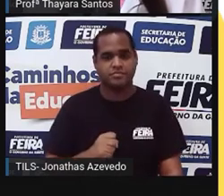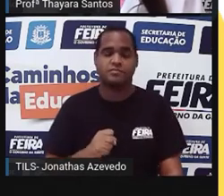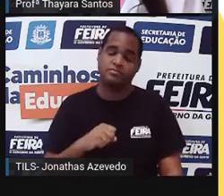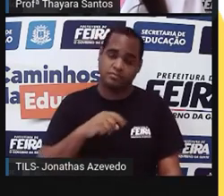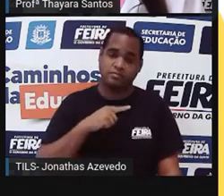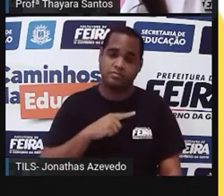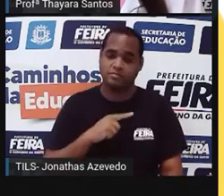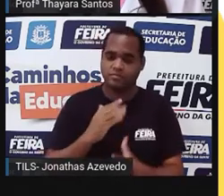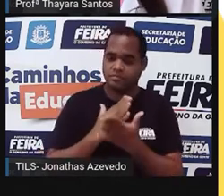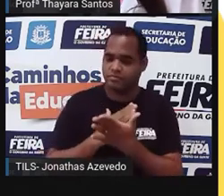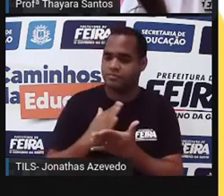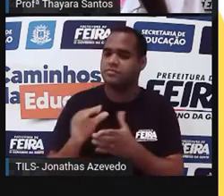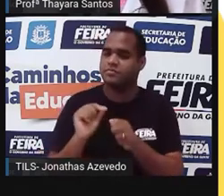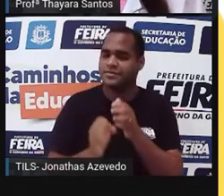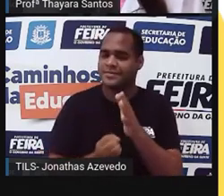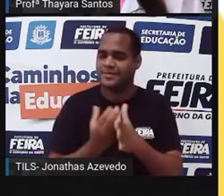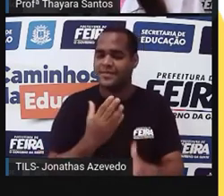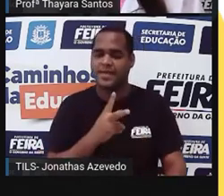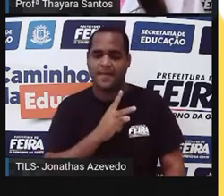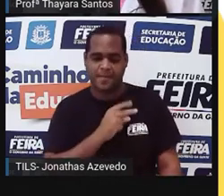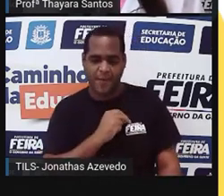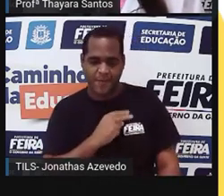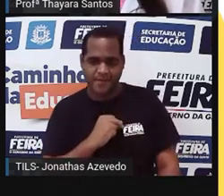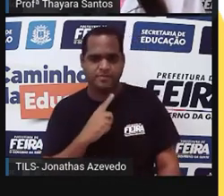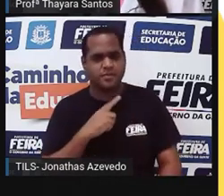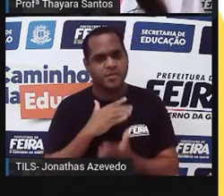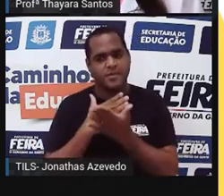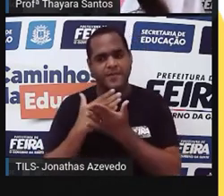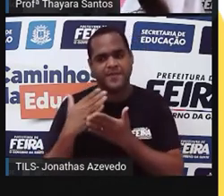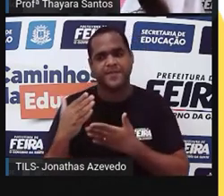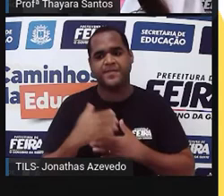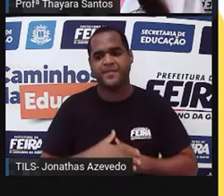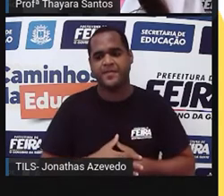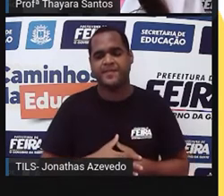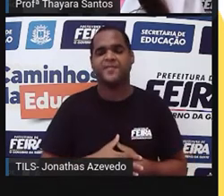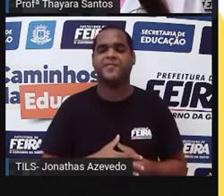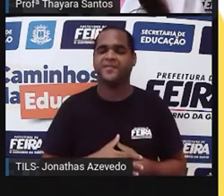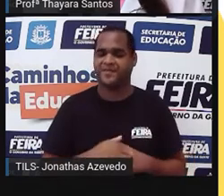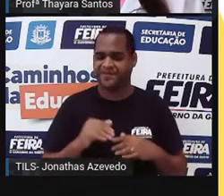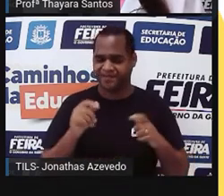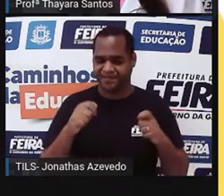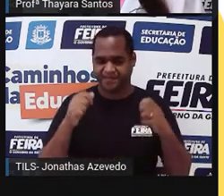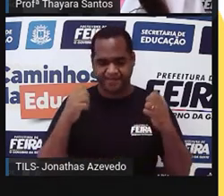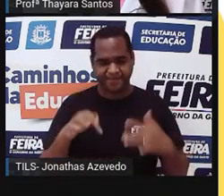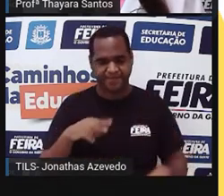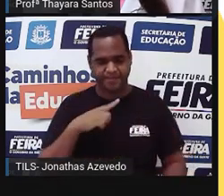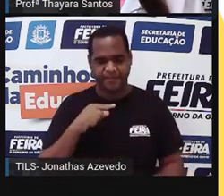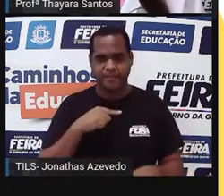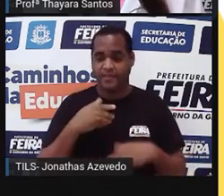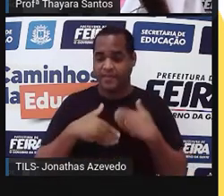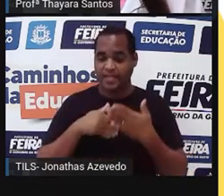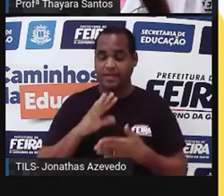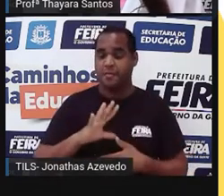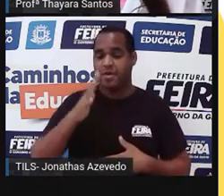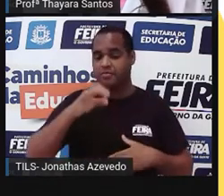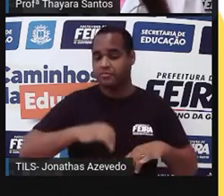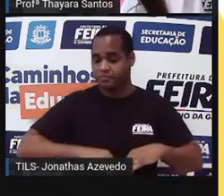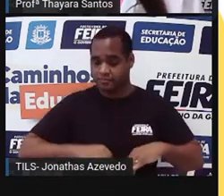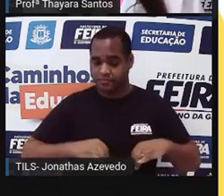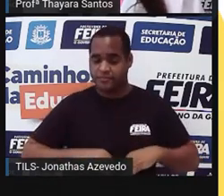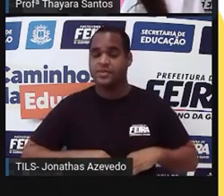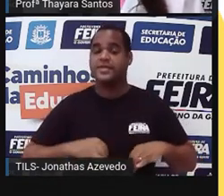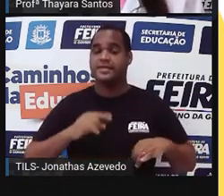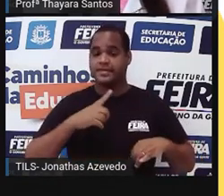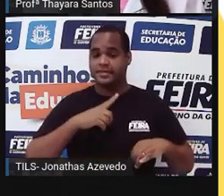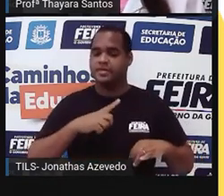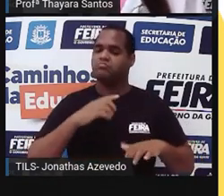primitivo aqui, um mamífero, um primata primitivo, e esse primata acabou sofrendo vários processos aqui